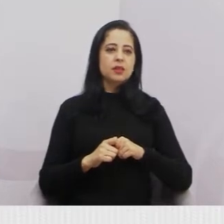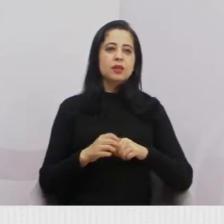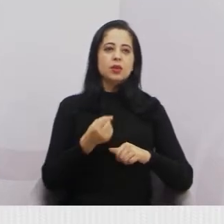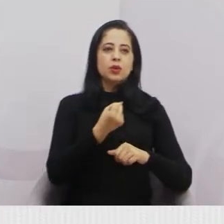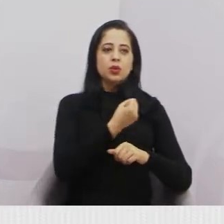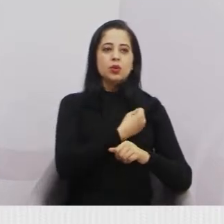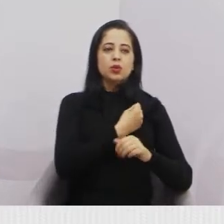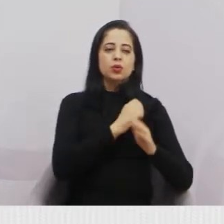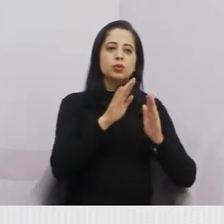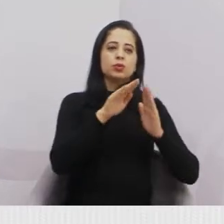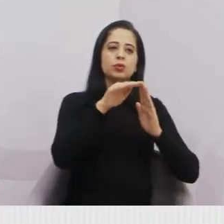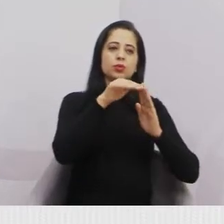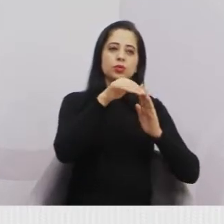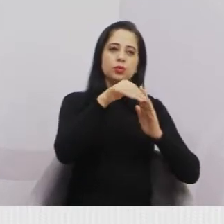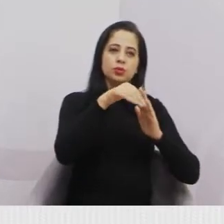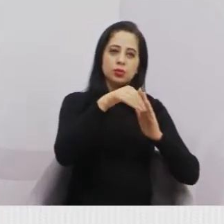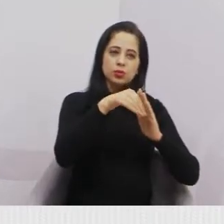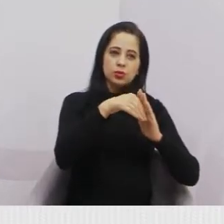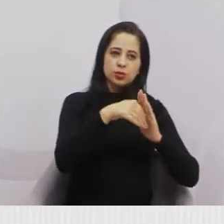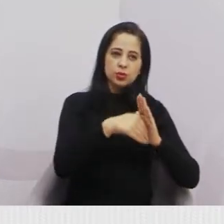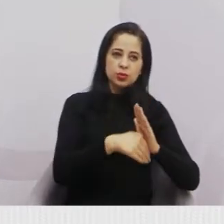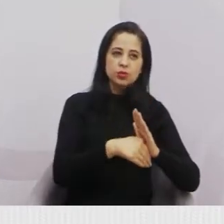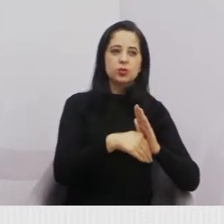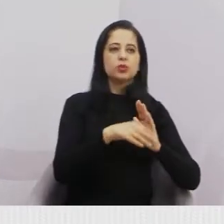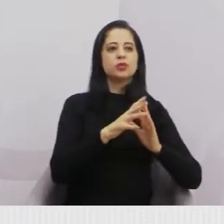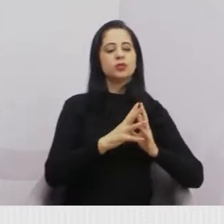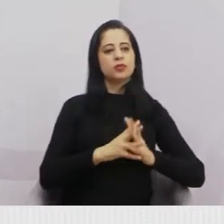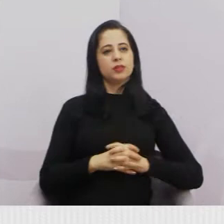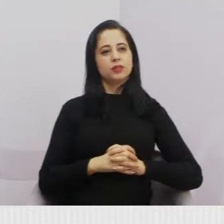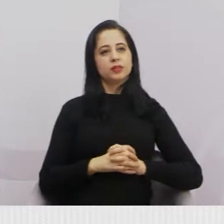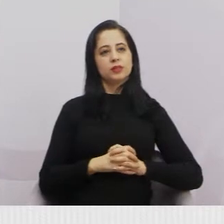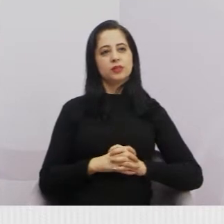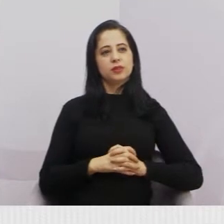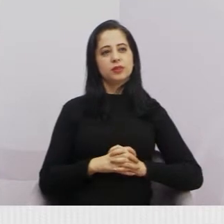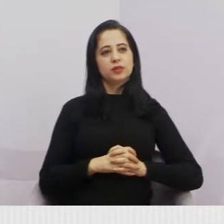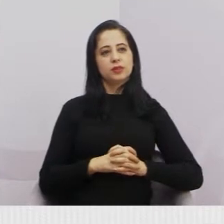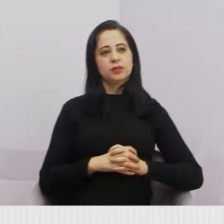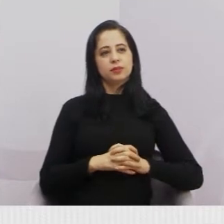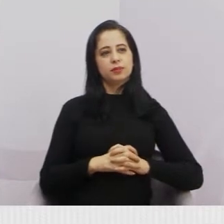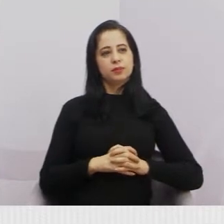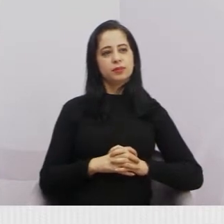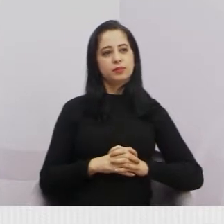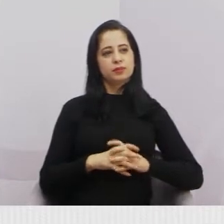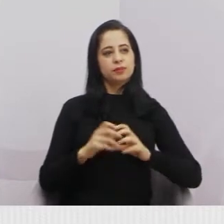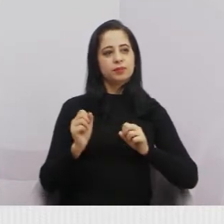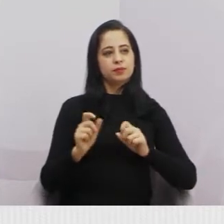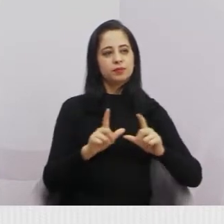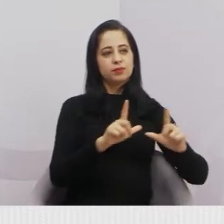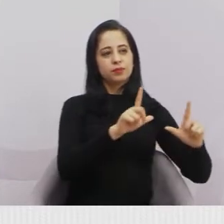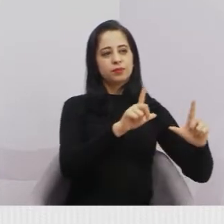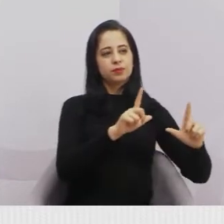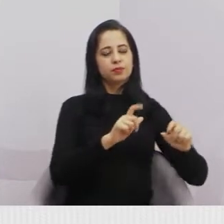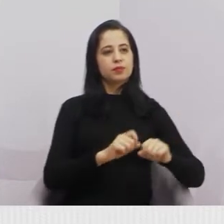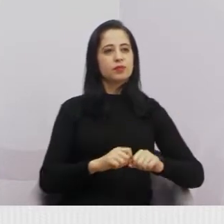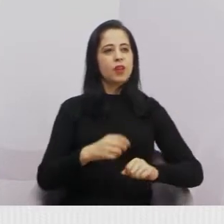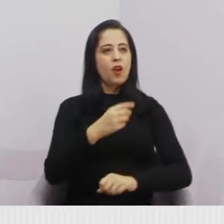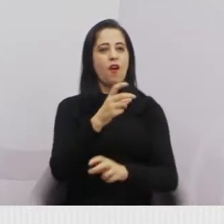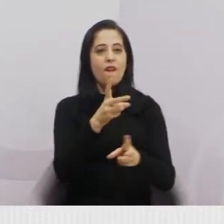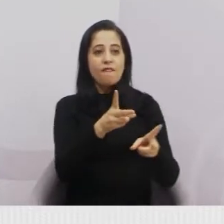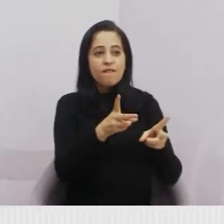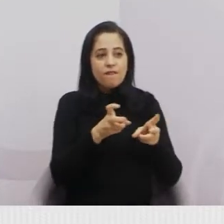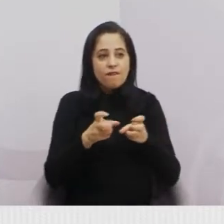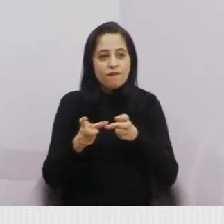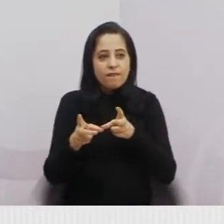mas os confirmados estão caindo bastante. Próximo slide. A vacinação